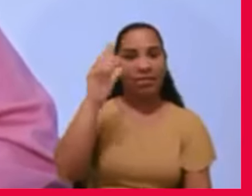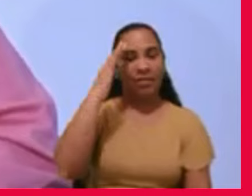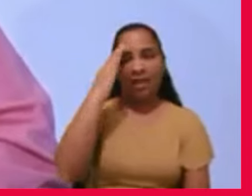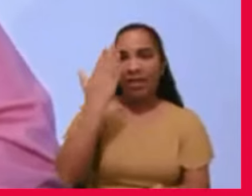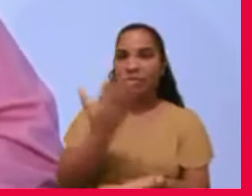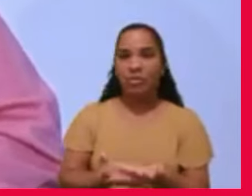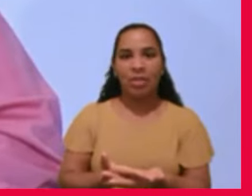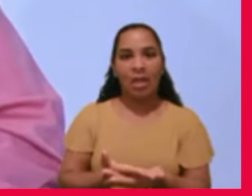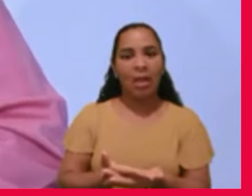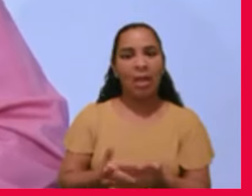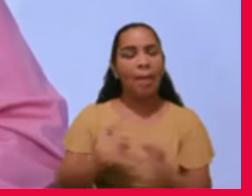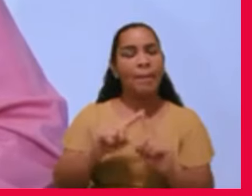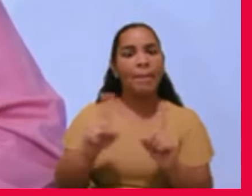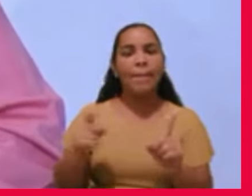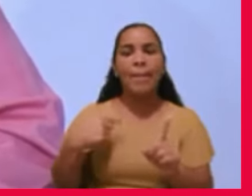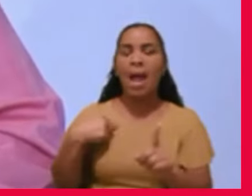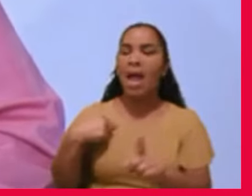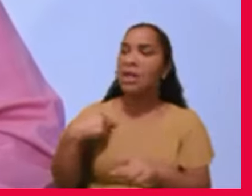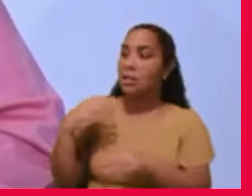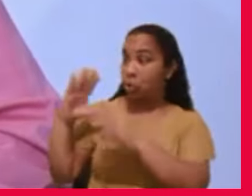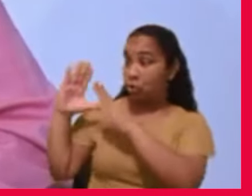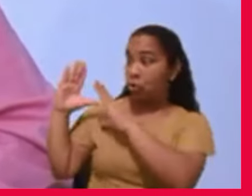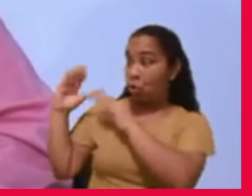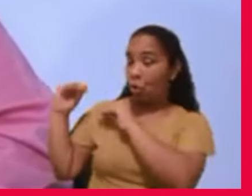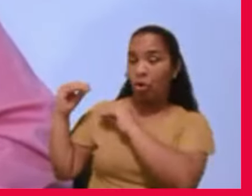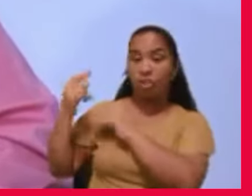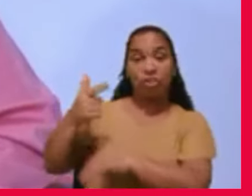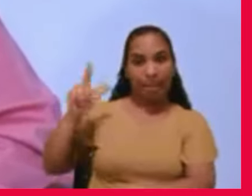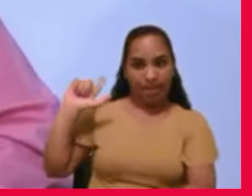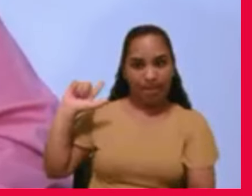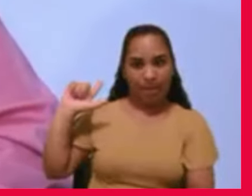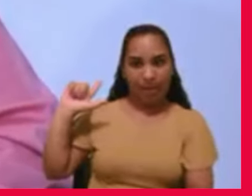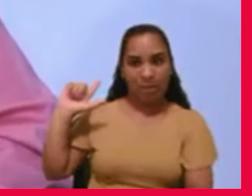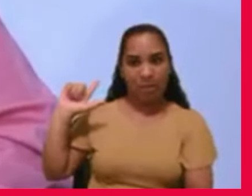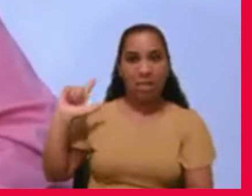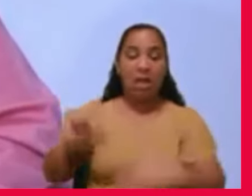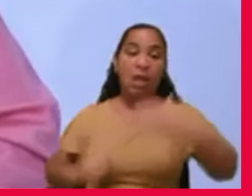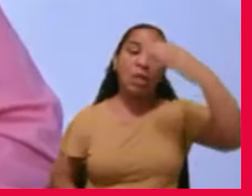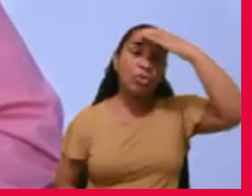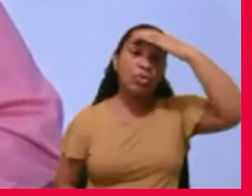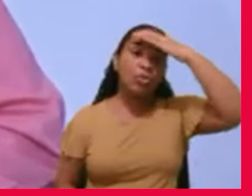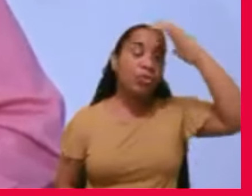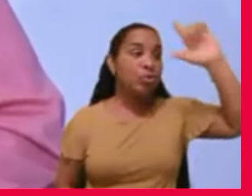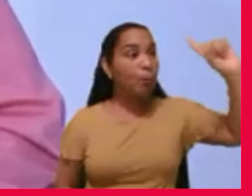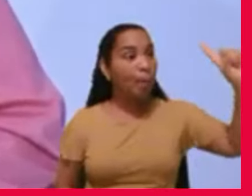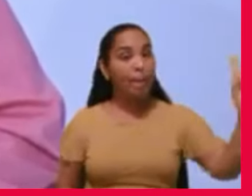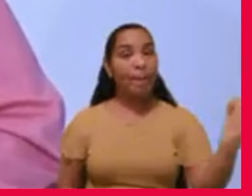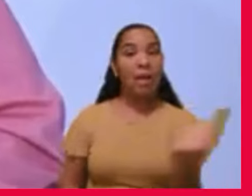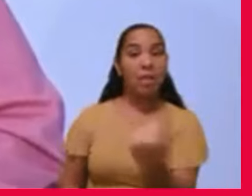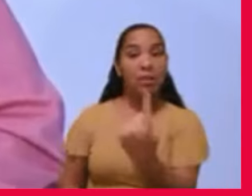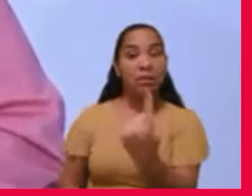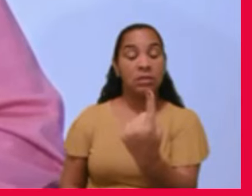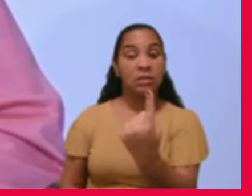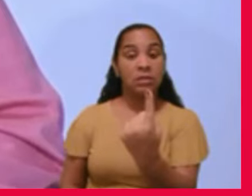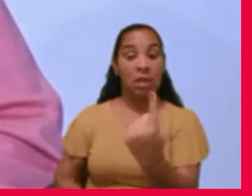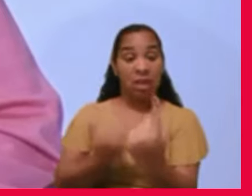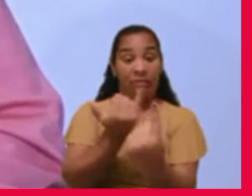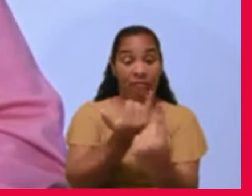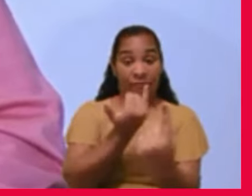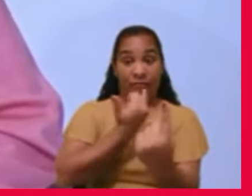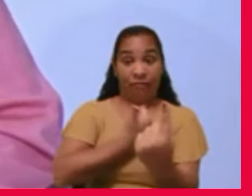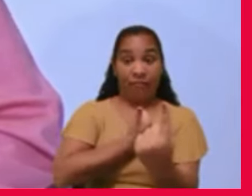noite passada, eu estava orando, e Chico me apareceu, e disse-me, de